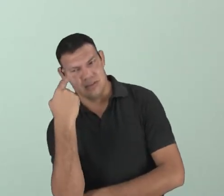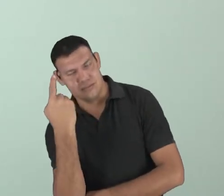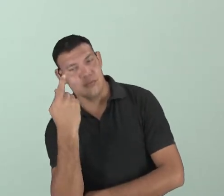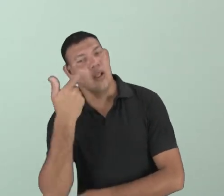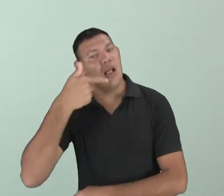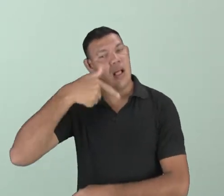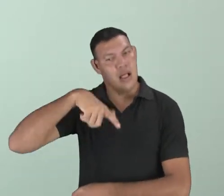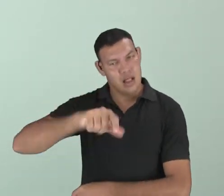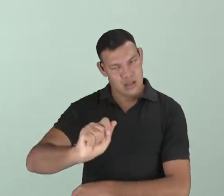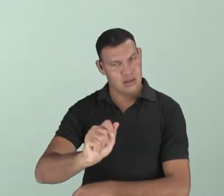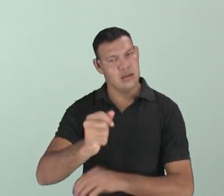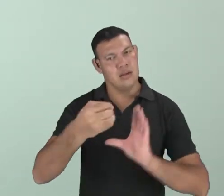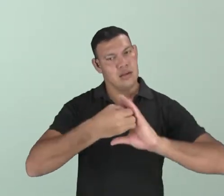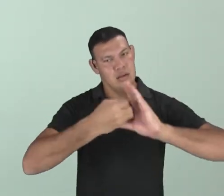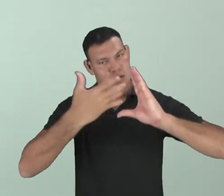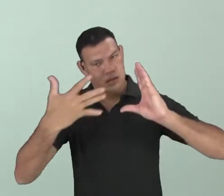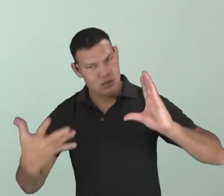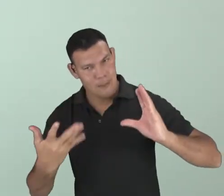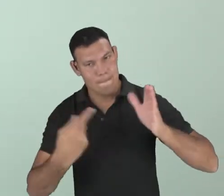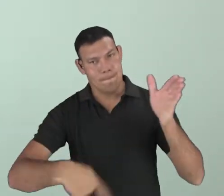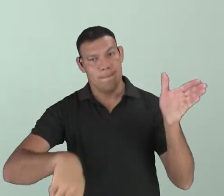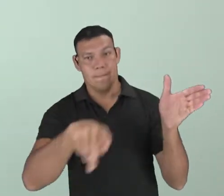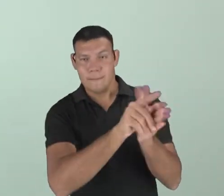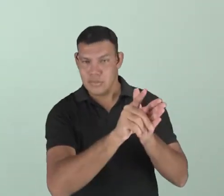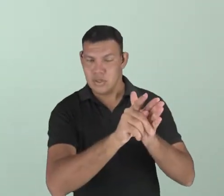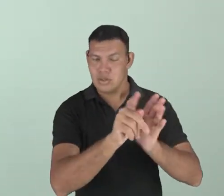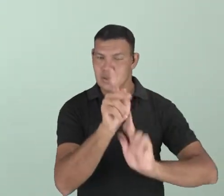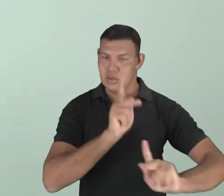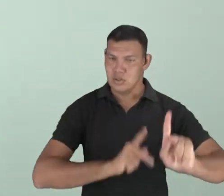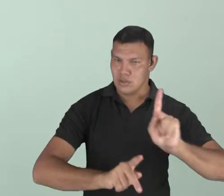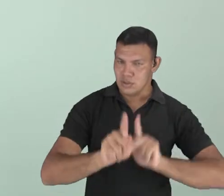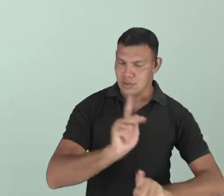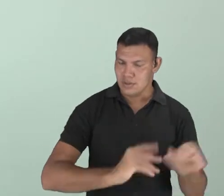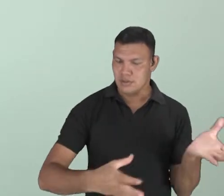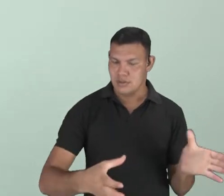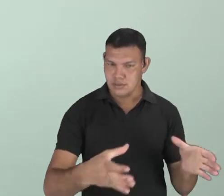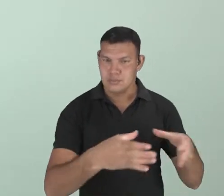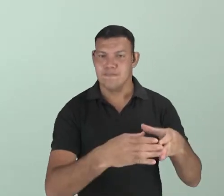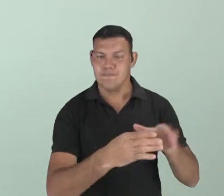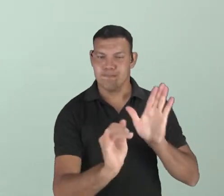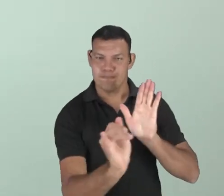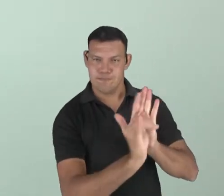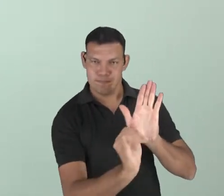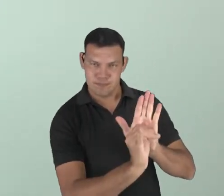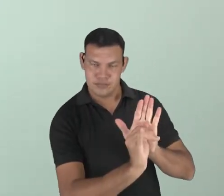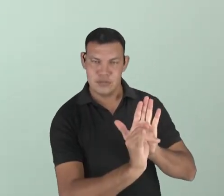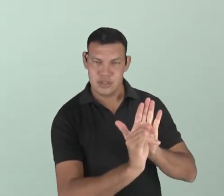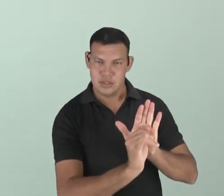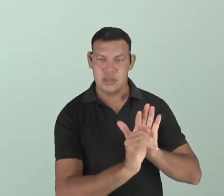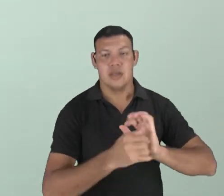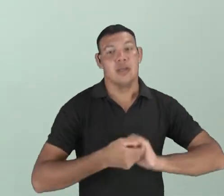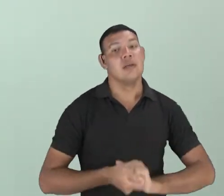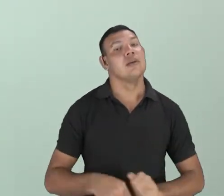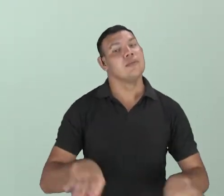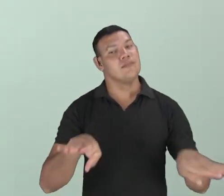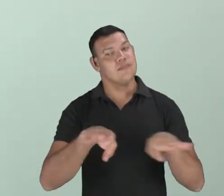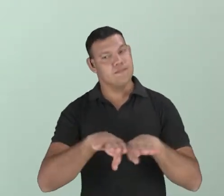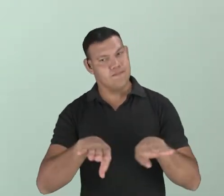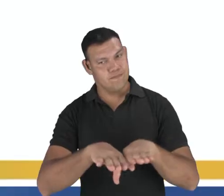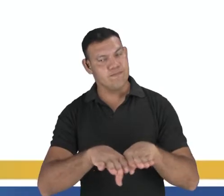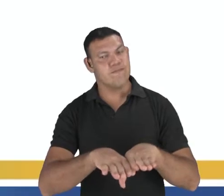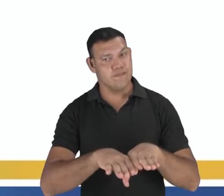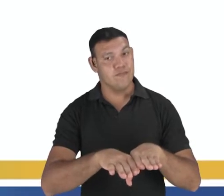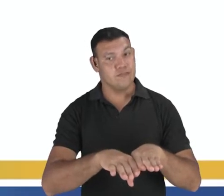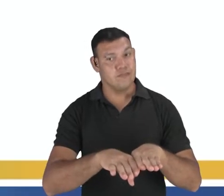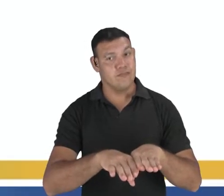característica do povo, daquela comunidade. Ela é uma identidade. Nós podemos dizer também que ela é uma